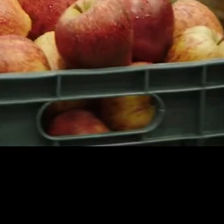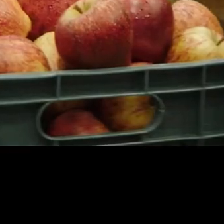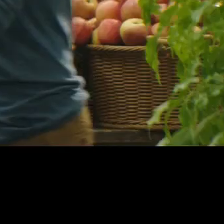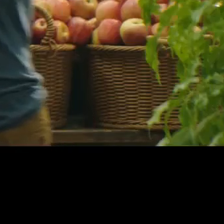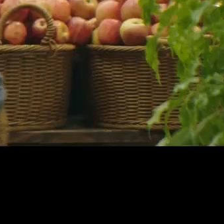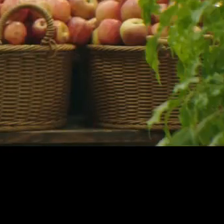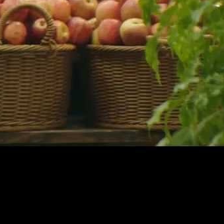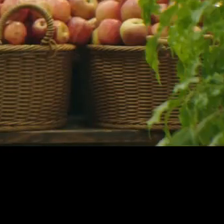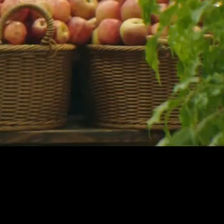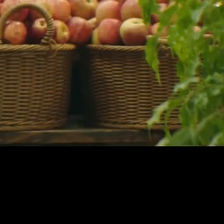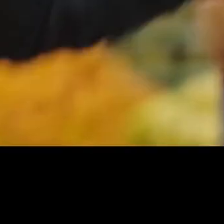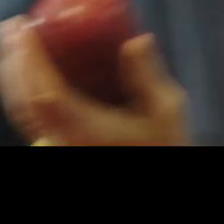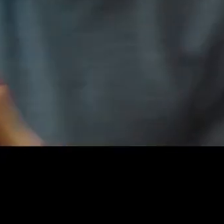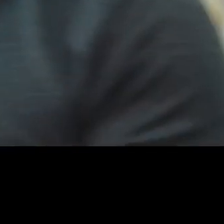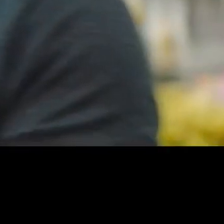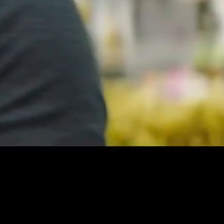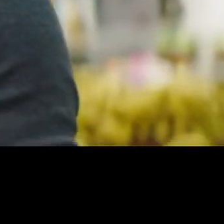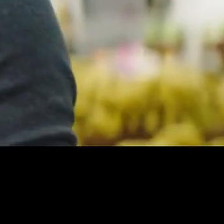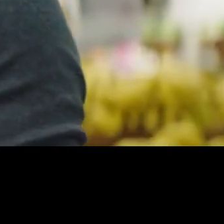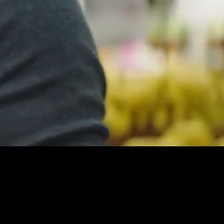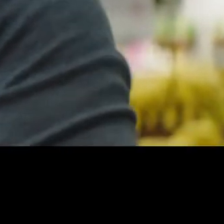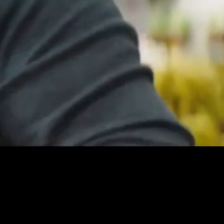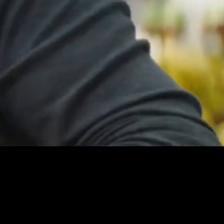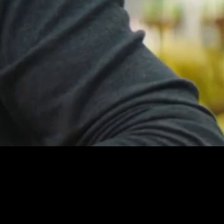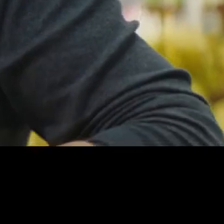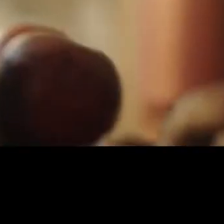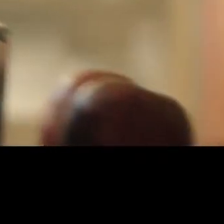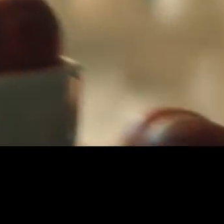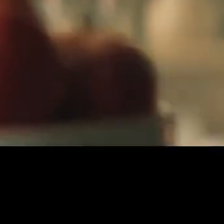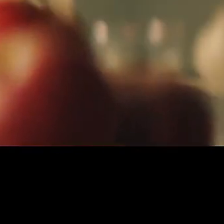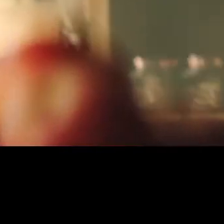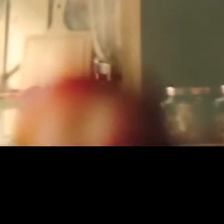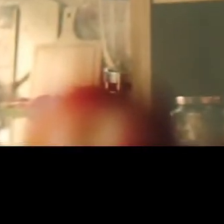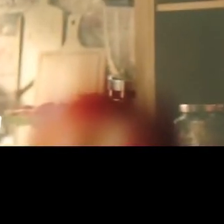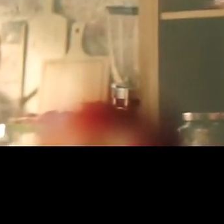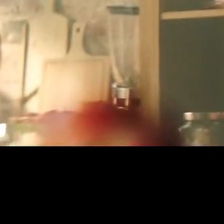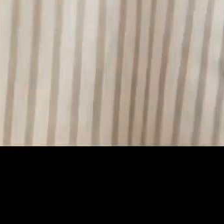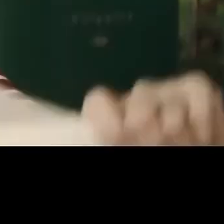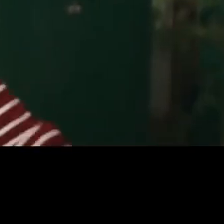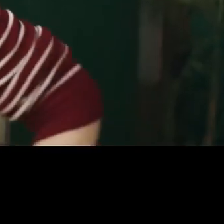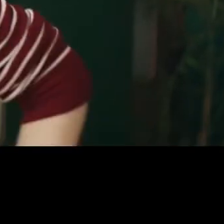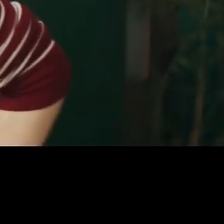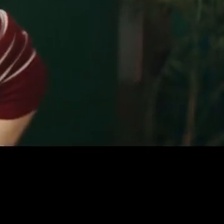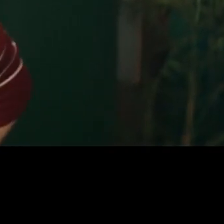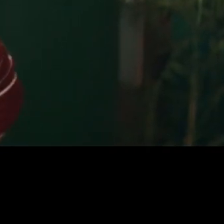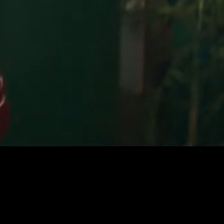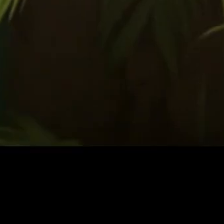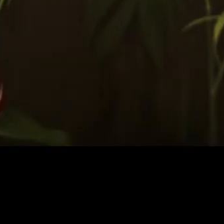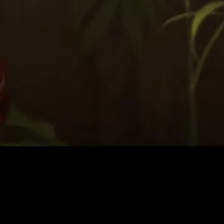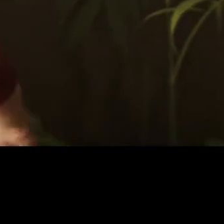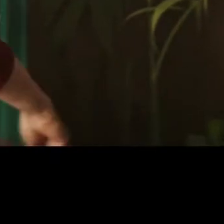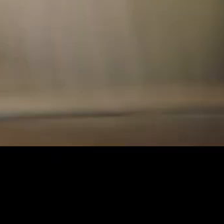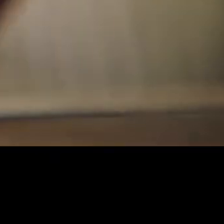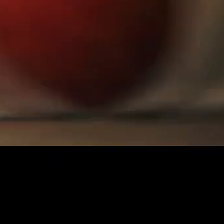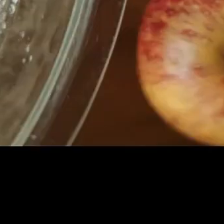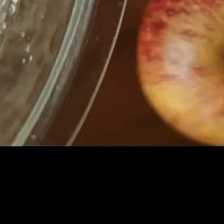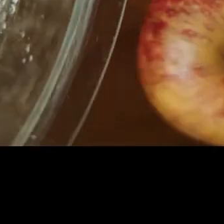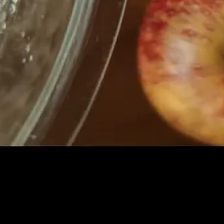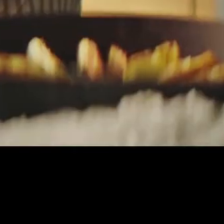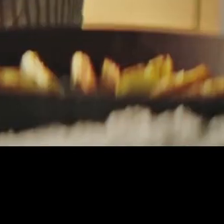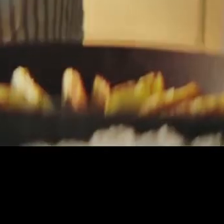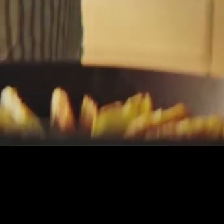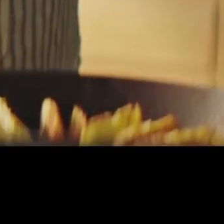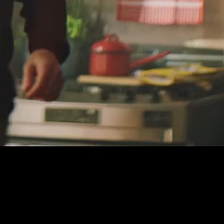mesmas Que o Fernandinho Escolhe com carinho Quando vai No Zafari É que De uns meses Para cá A família